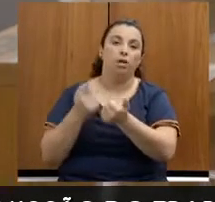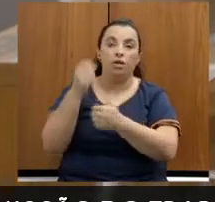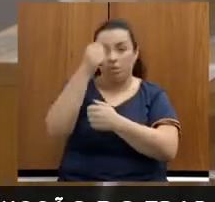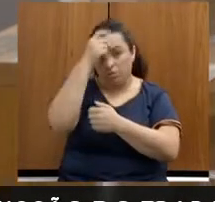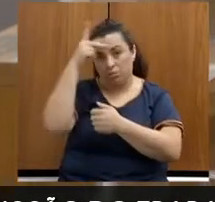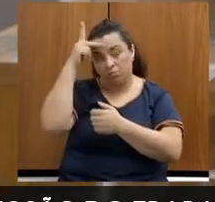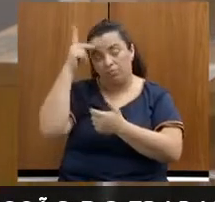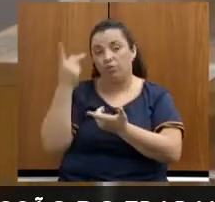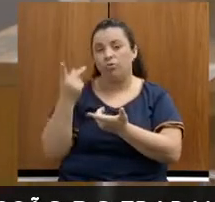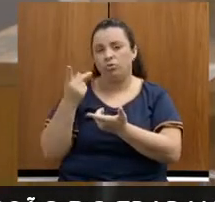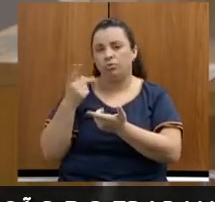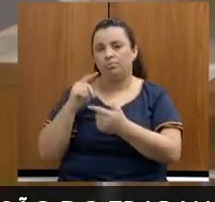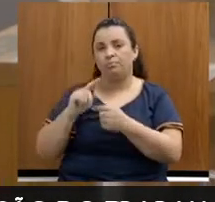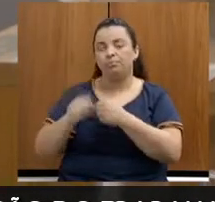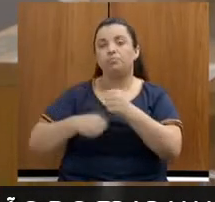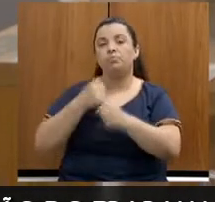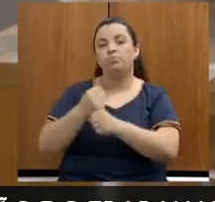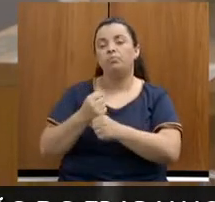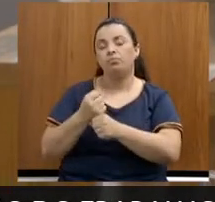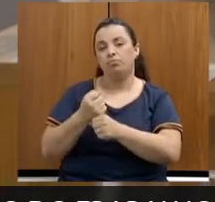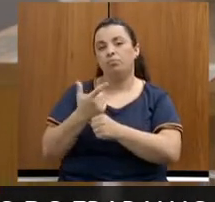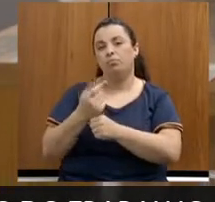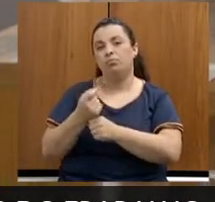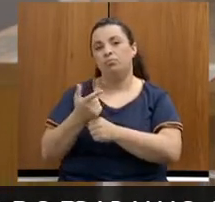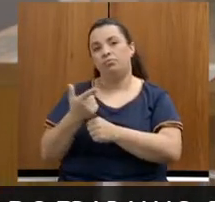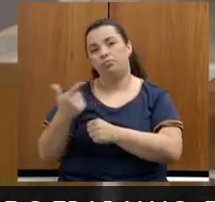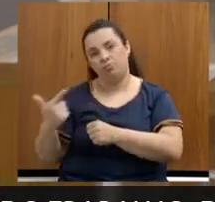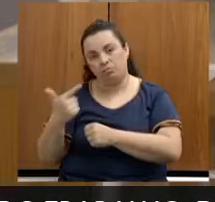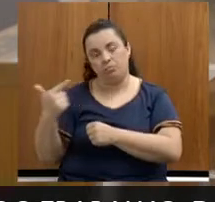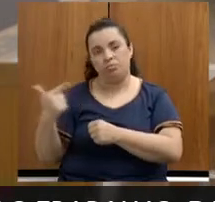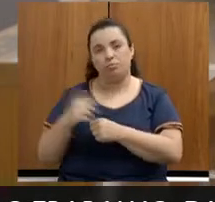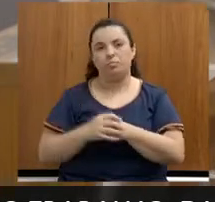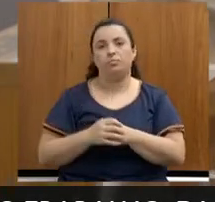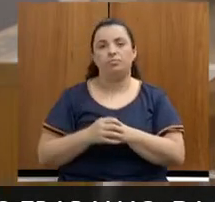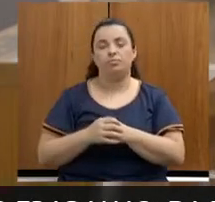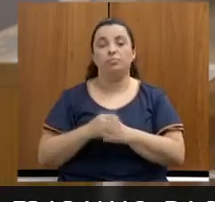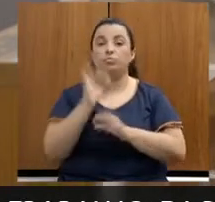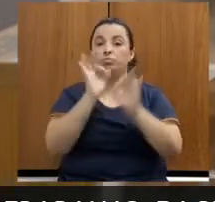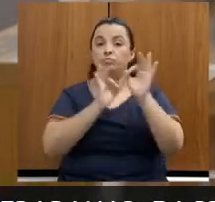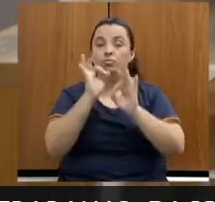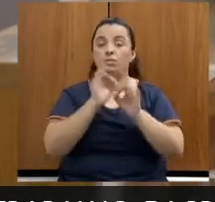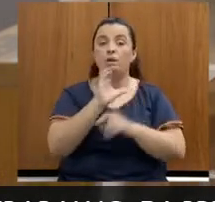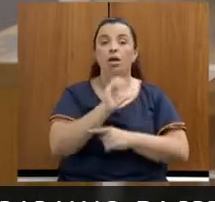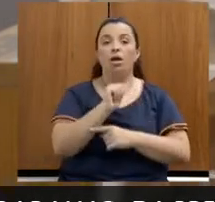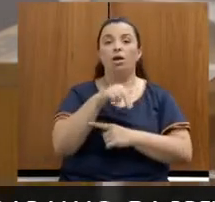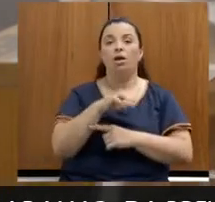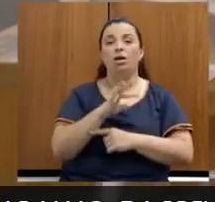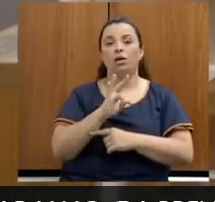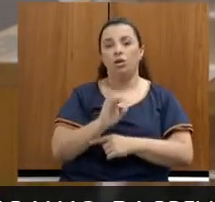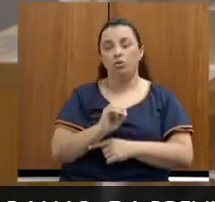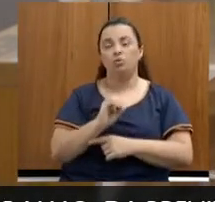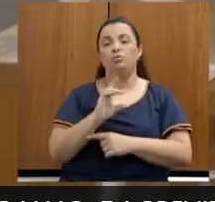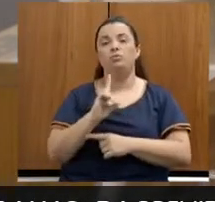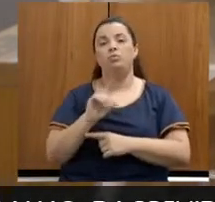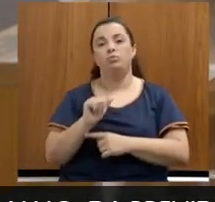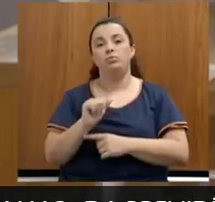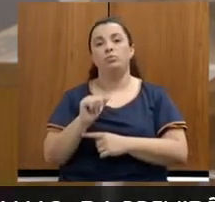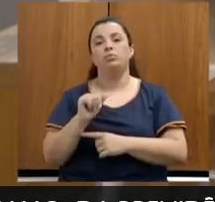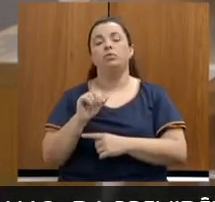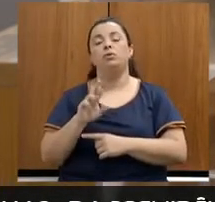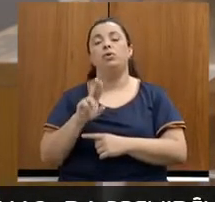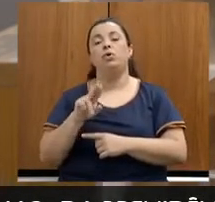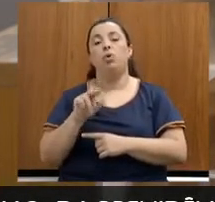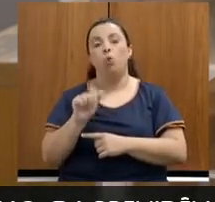O canto de rua foi um projeto muito importante durante a pandemia e que a sociedade como um todo sentiu e se procurou